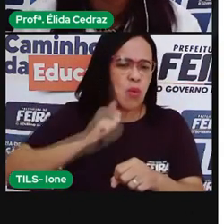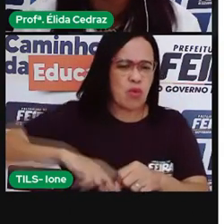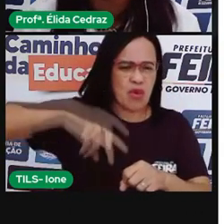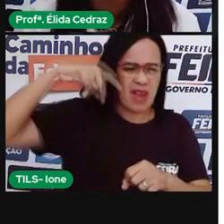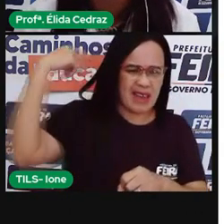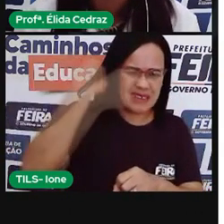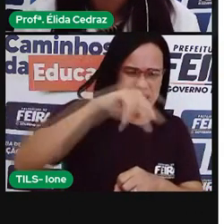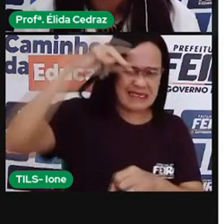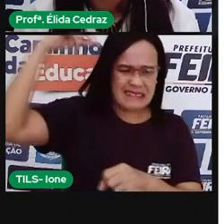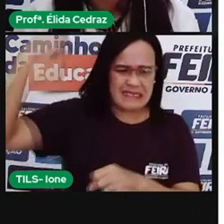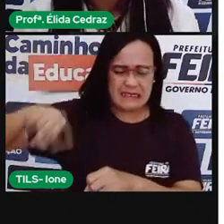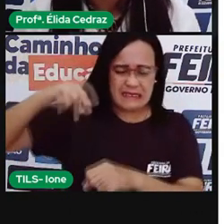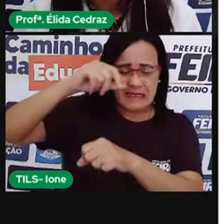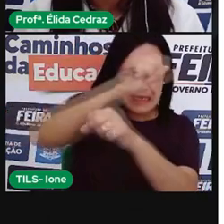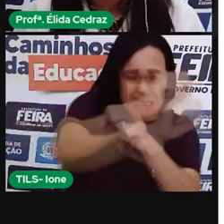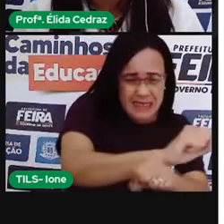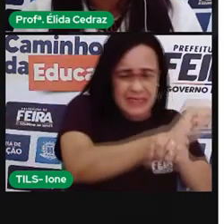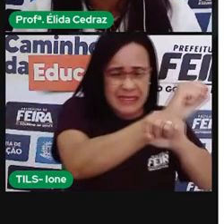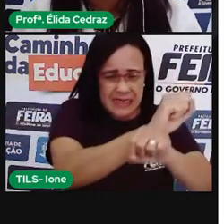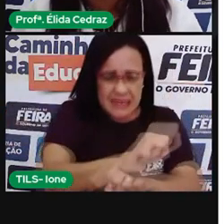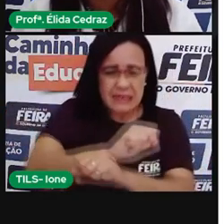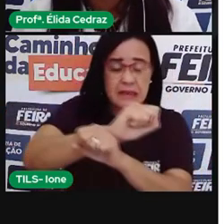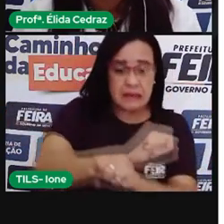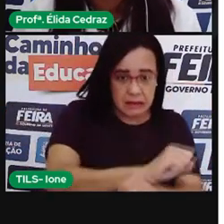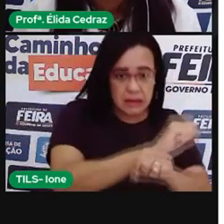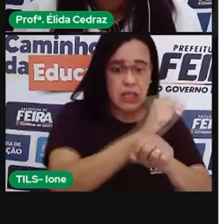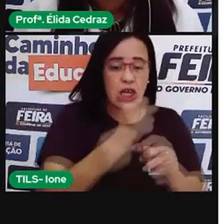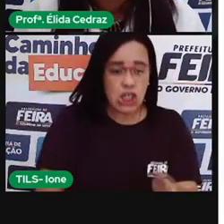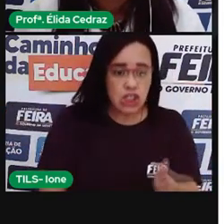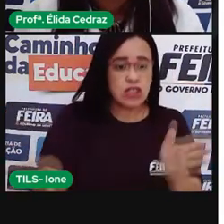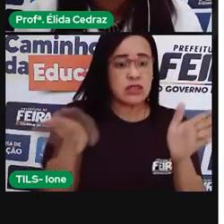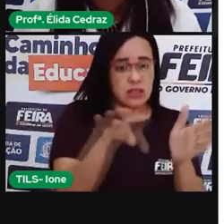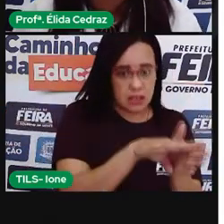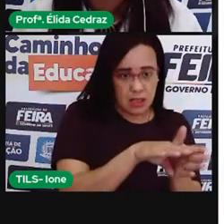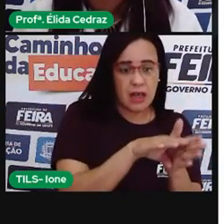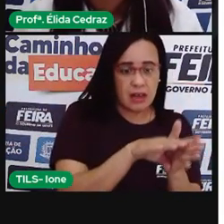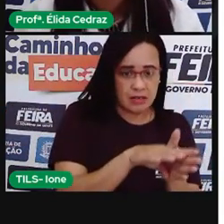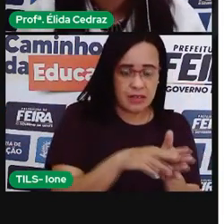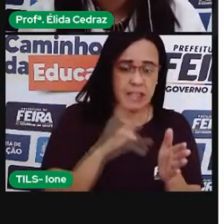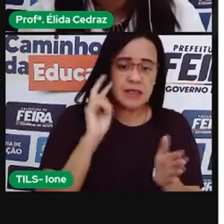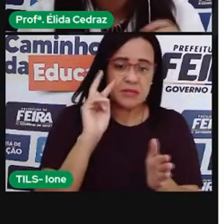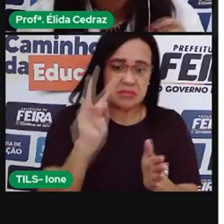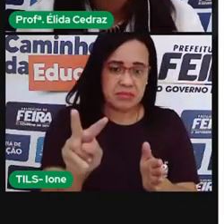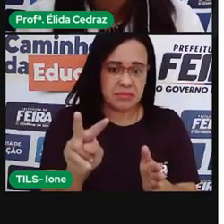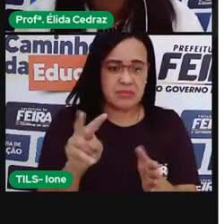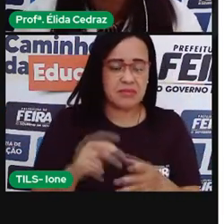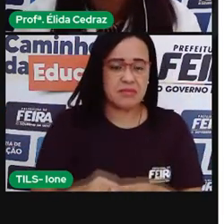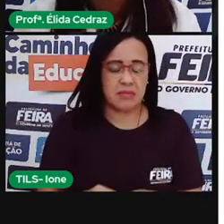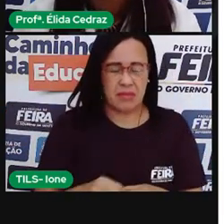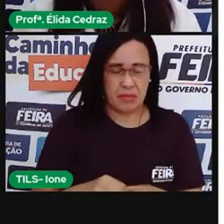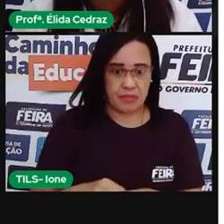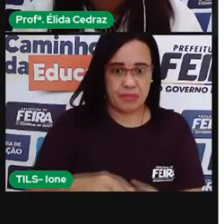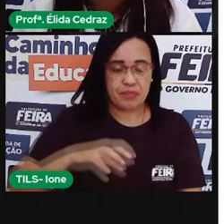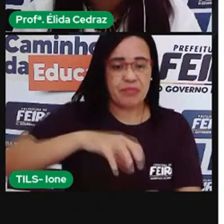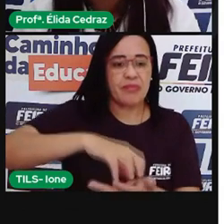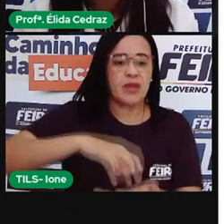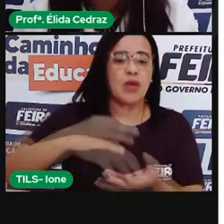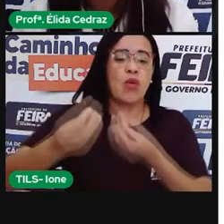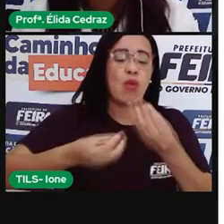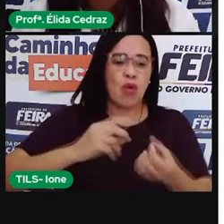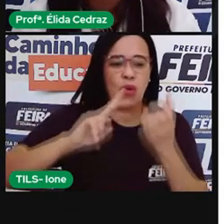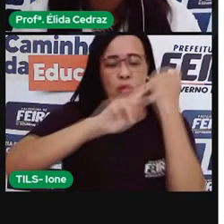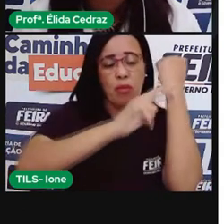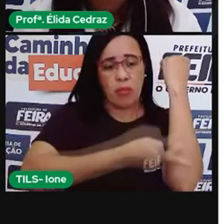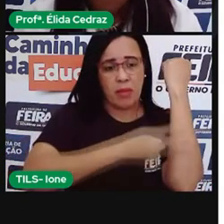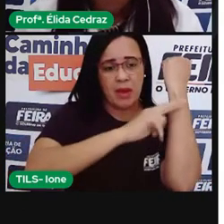negreiros. Aqui eram as praças com hotel ourinho, onde os